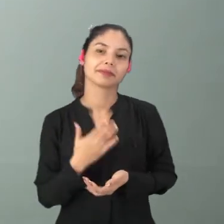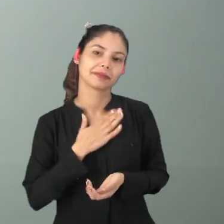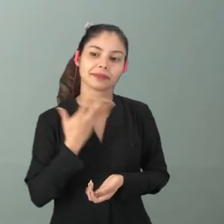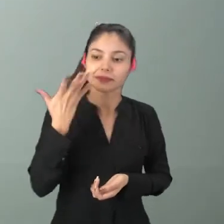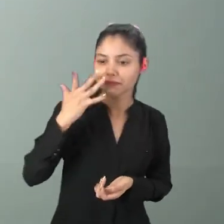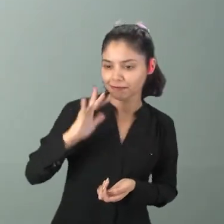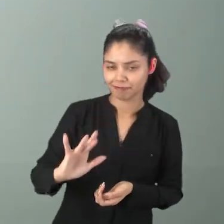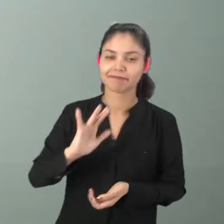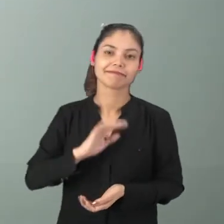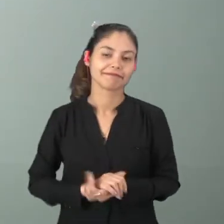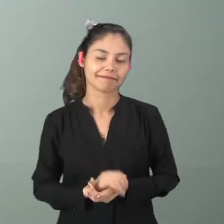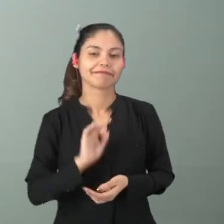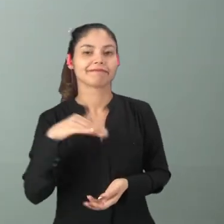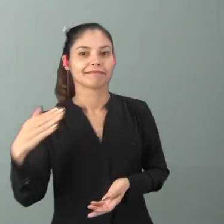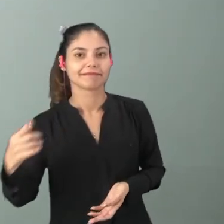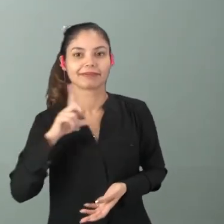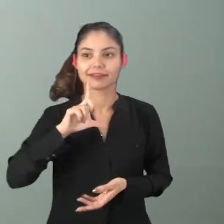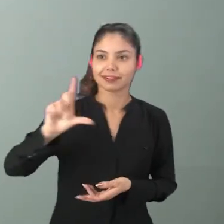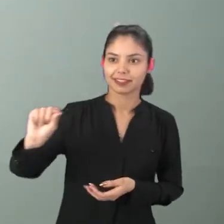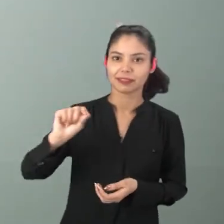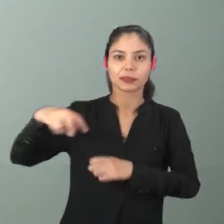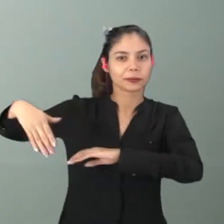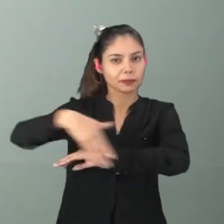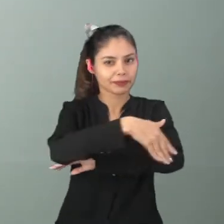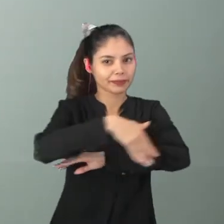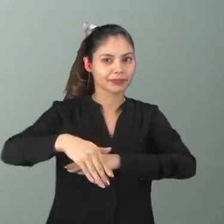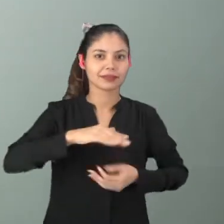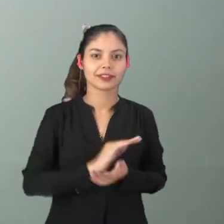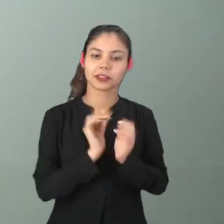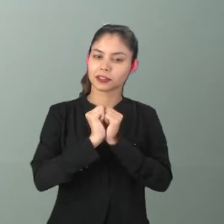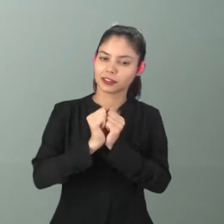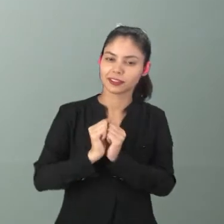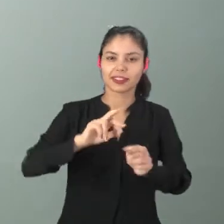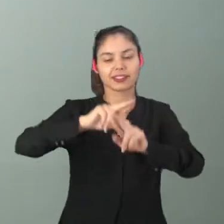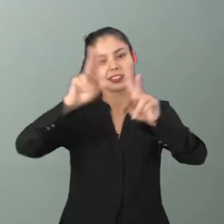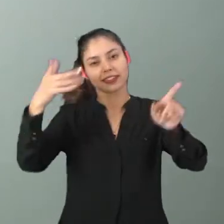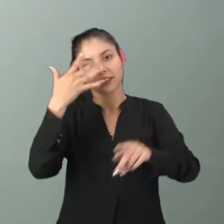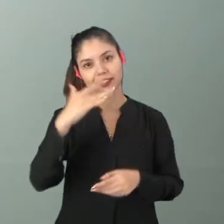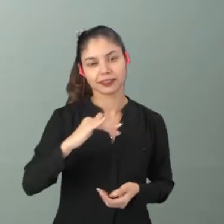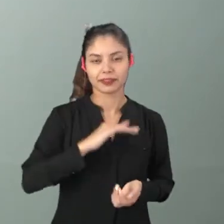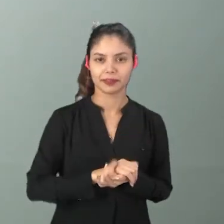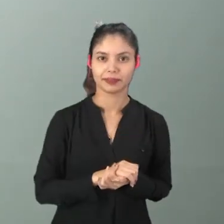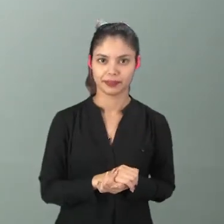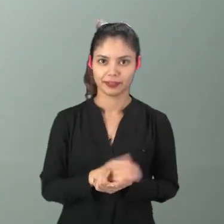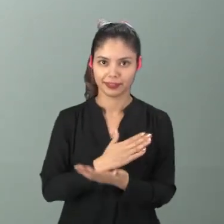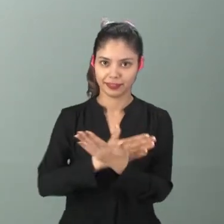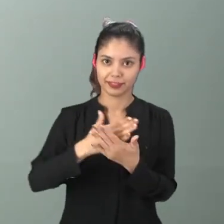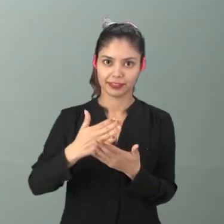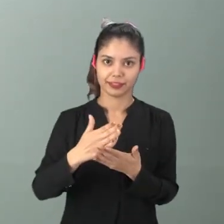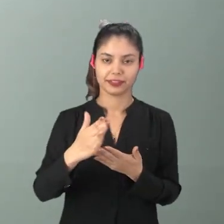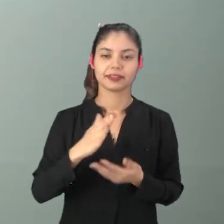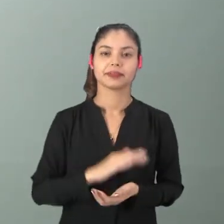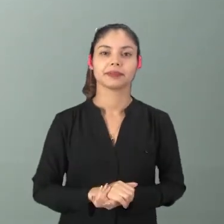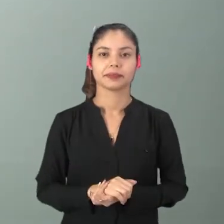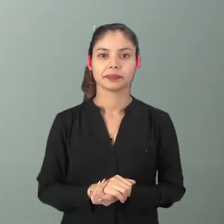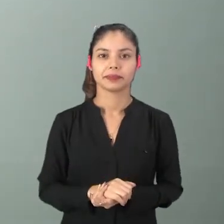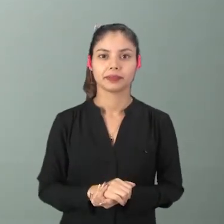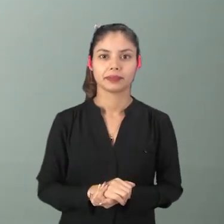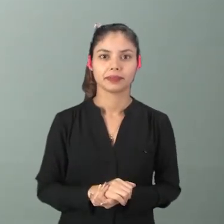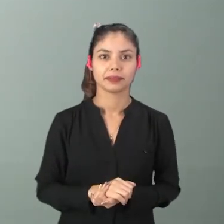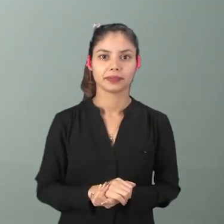tempo de criança, né? Quando a gente ia pra rua e juntava ali várias crianças E a gente começava a